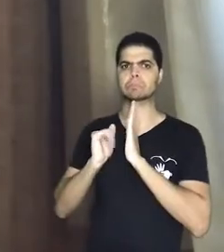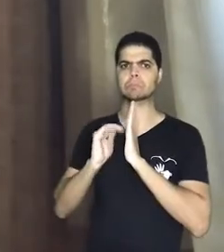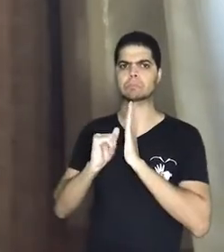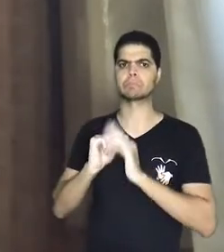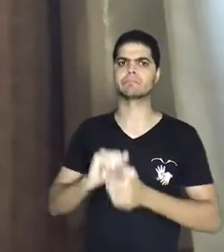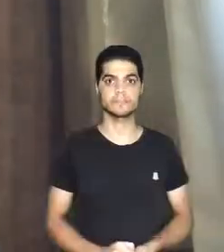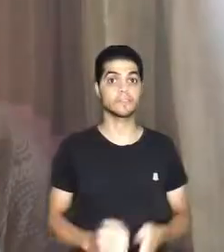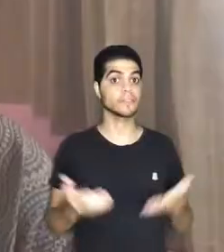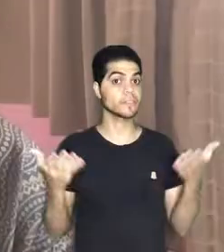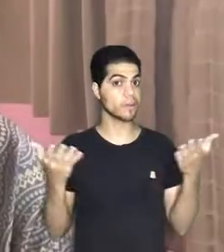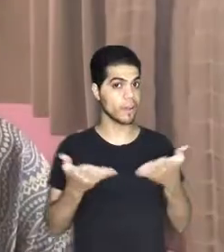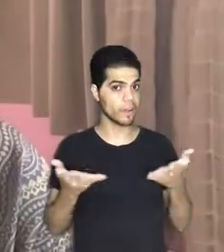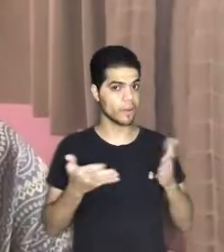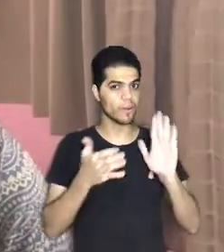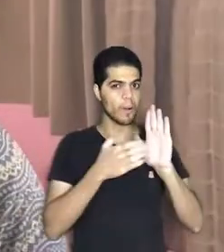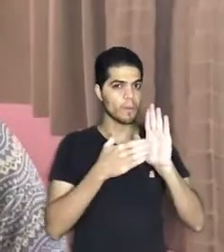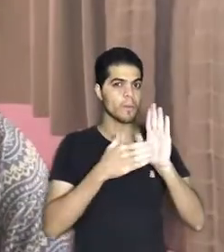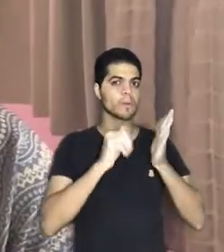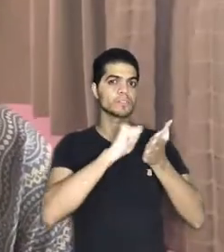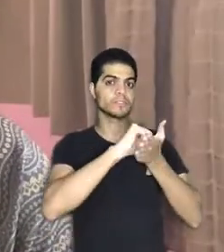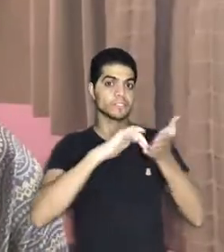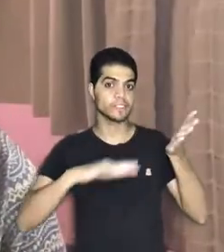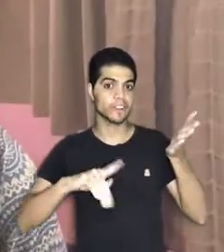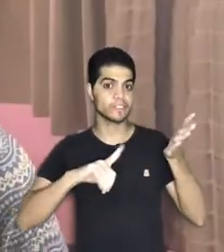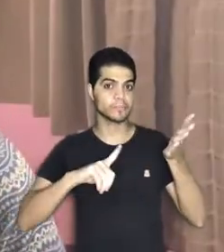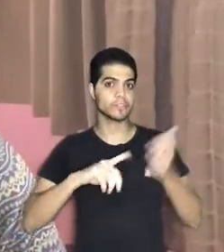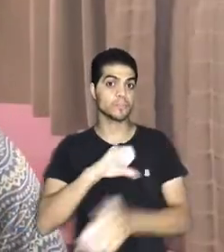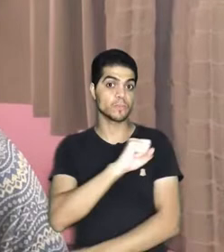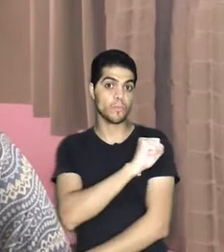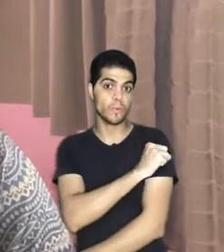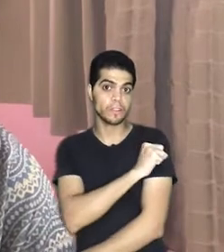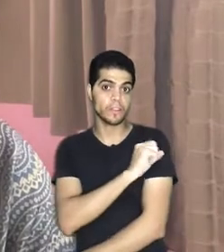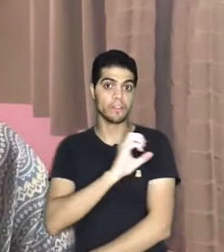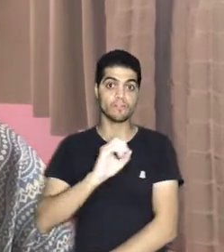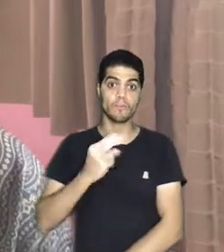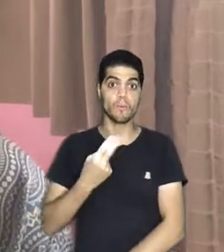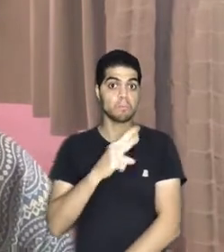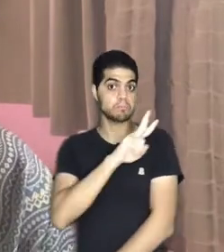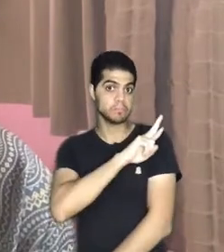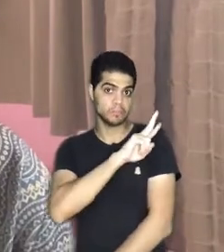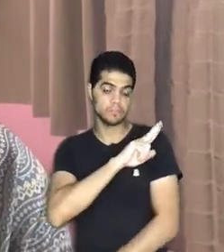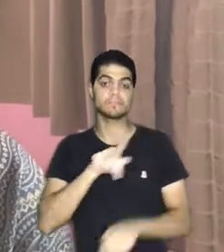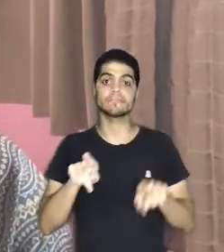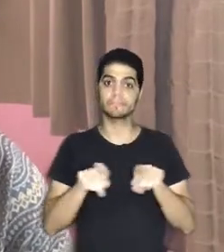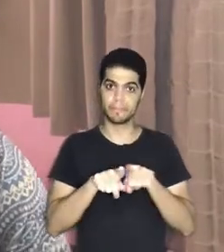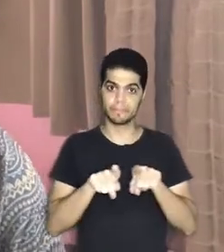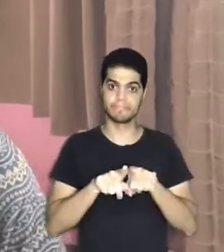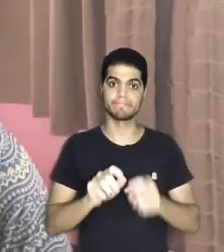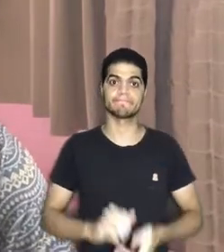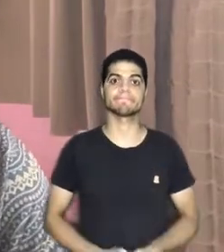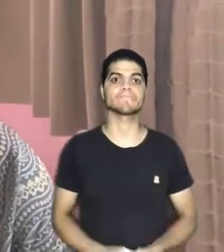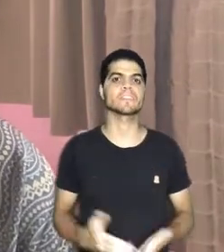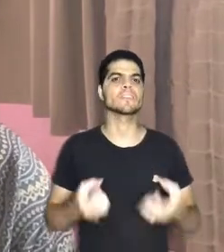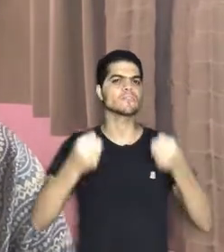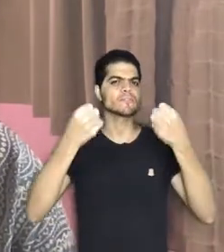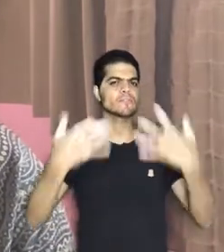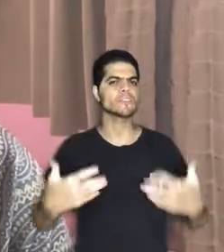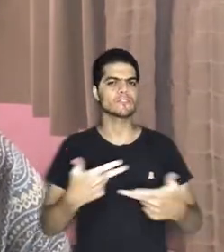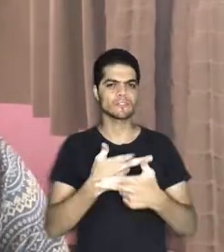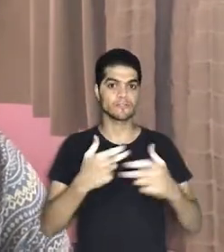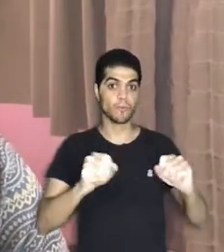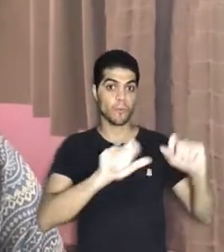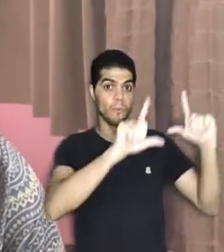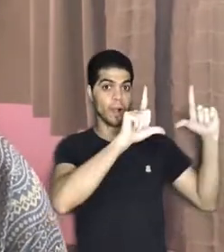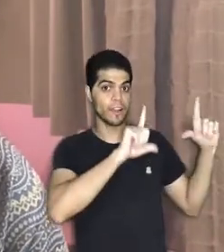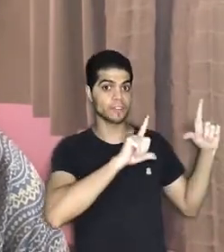enfrentamentos. Bom, e agora uma proposta de atividade que pode ser desenvolvida tanto com o oitavo ano quanto com a segunda série do ensino médio. Eu já falei